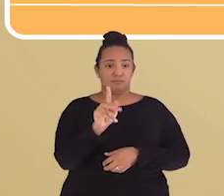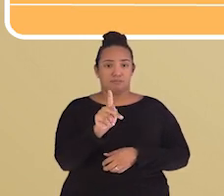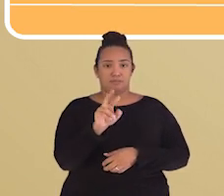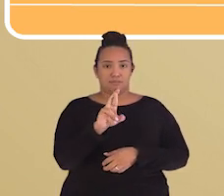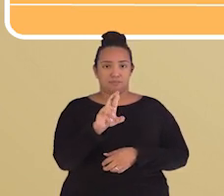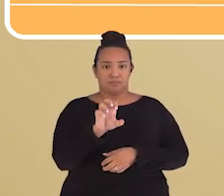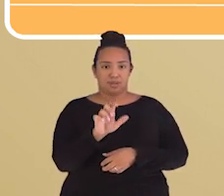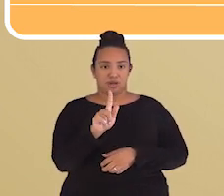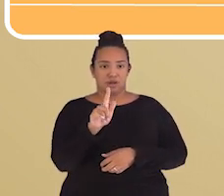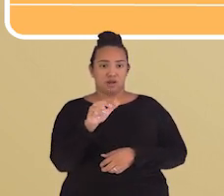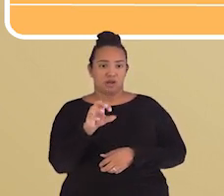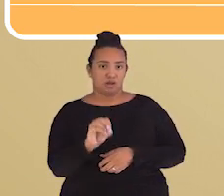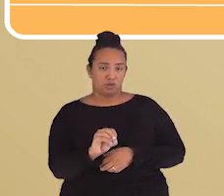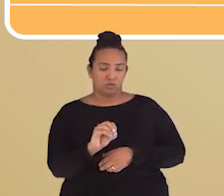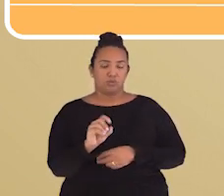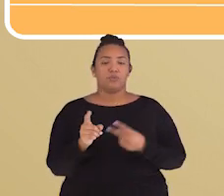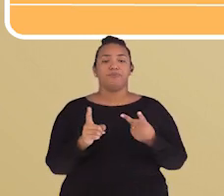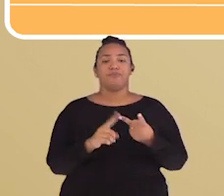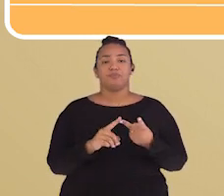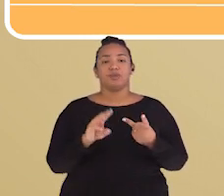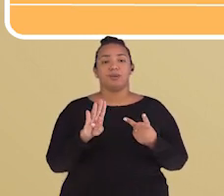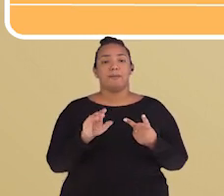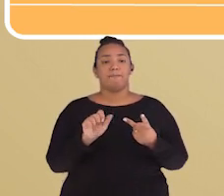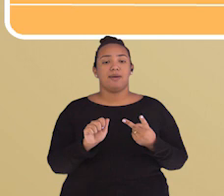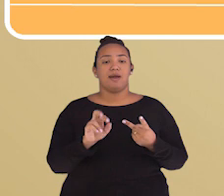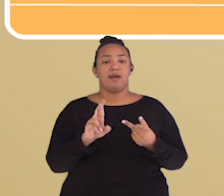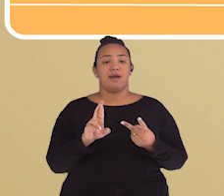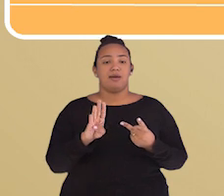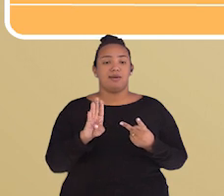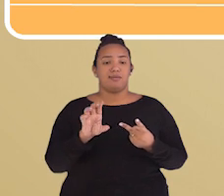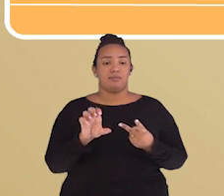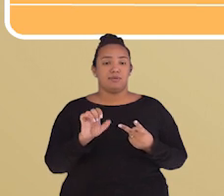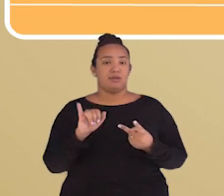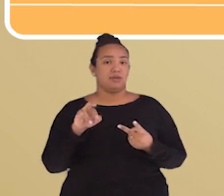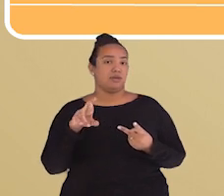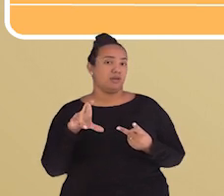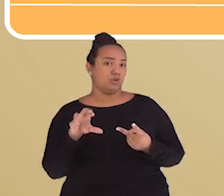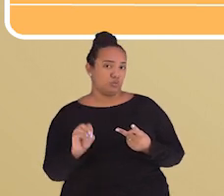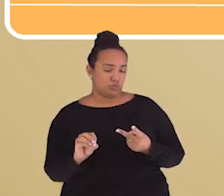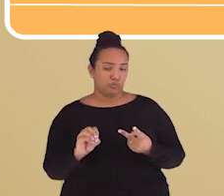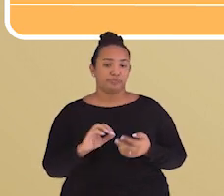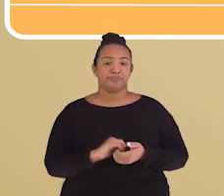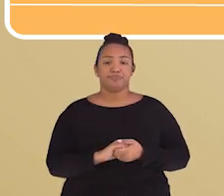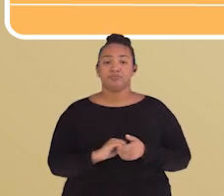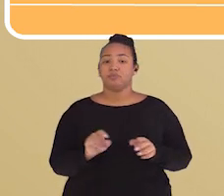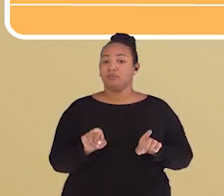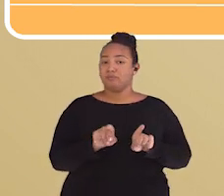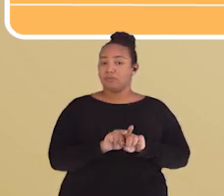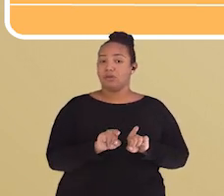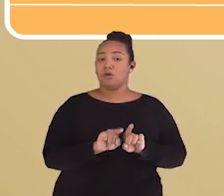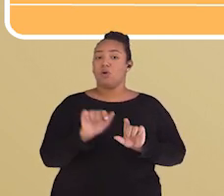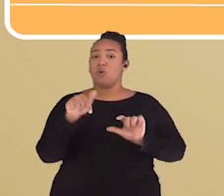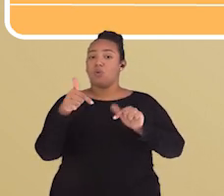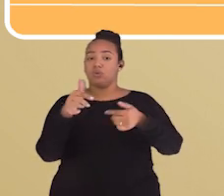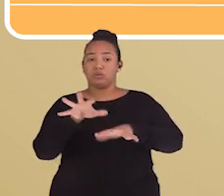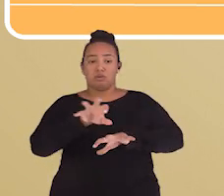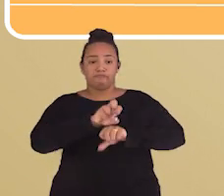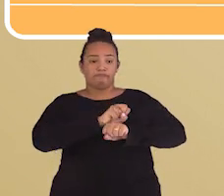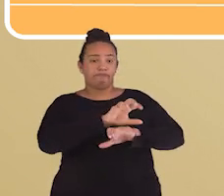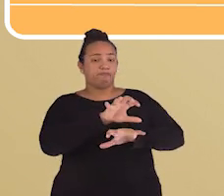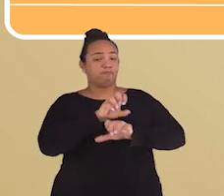que transmite a malária, e o barbeiro, que transmite a doença de chagas. Outras formas de contaminação